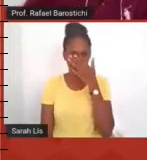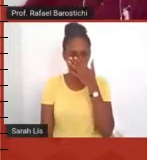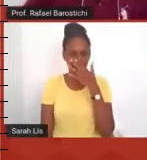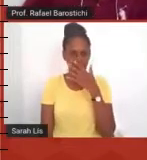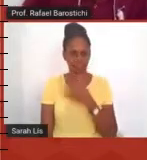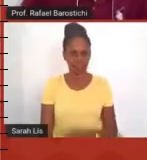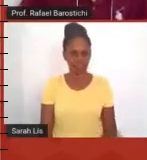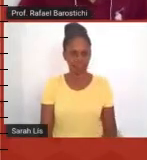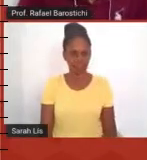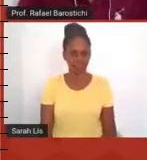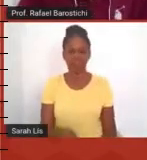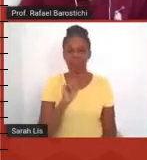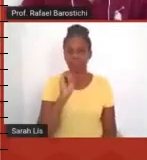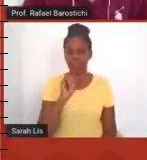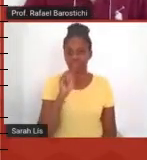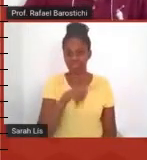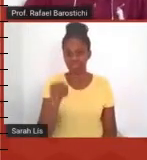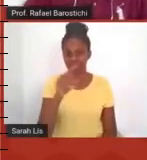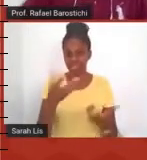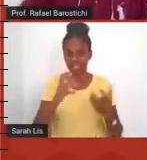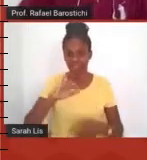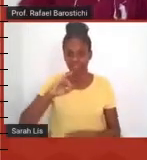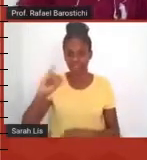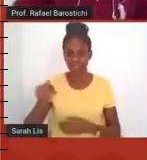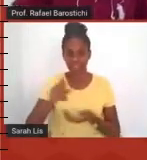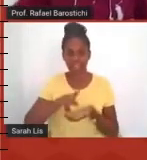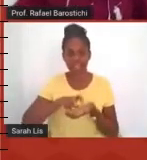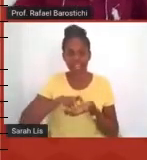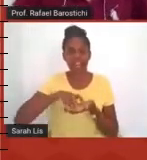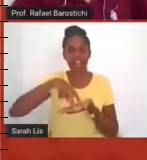aproveitar para levantar aí, dá uma esticada,